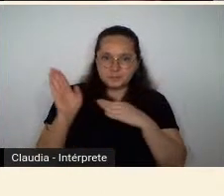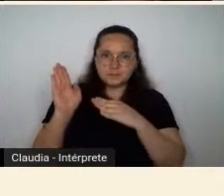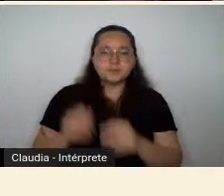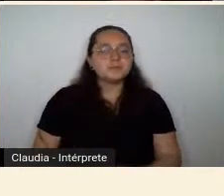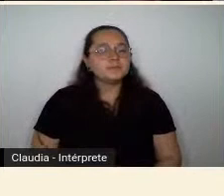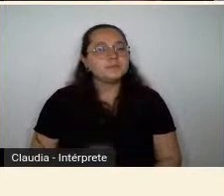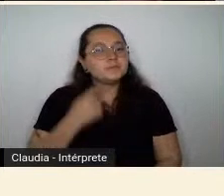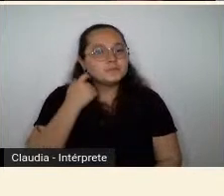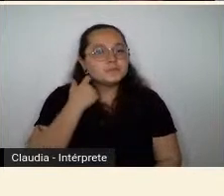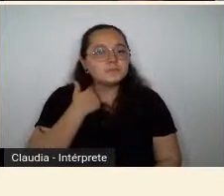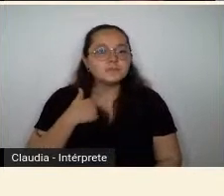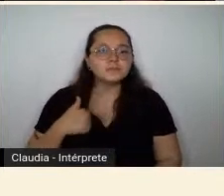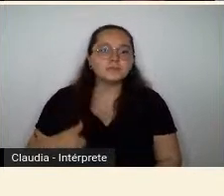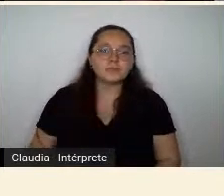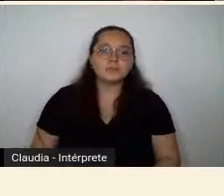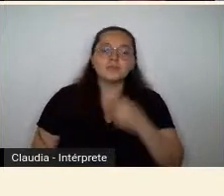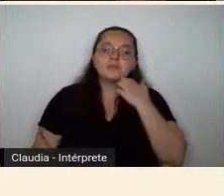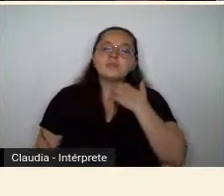aqui, por exemplo,